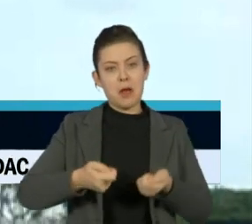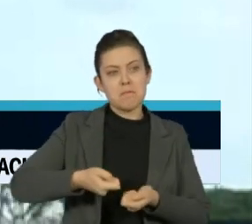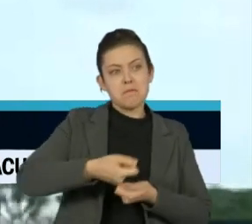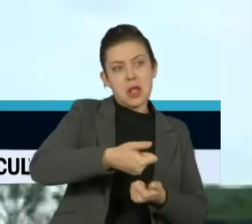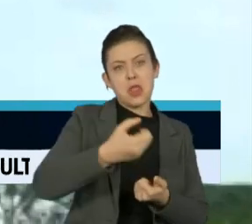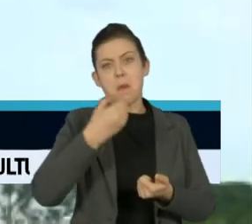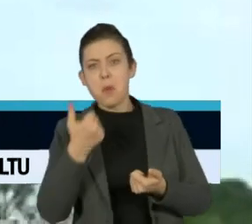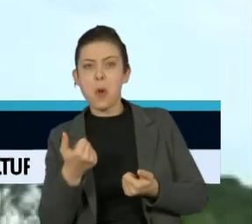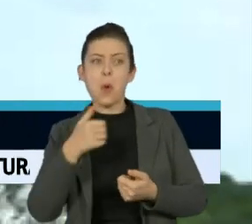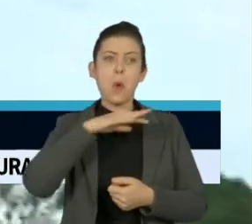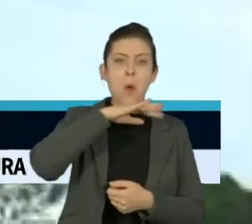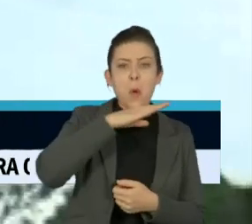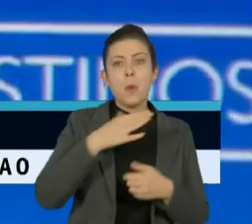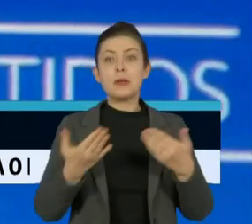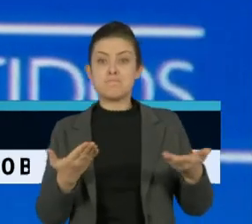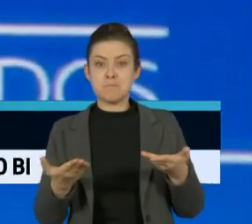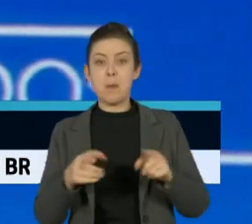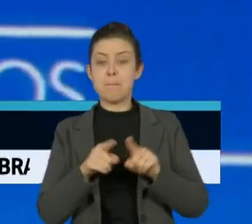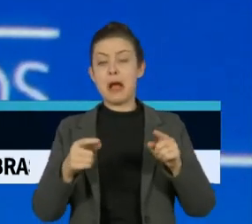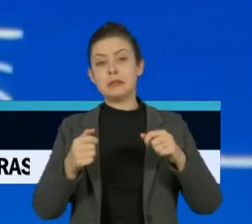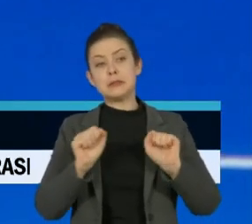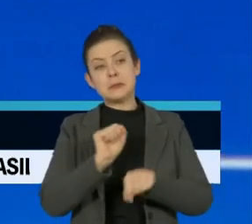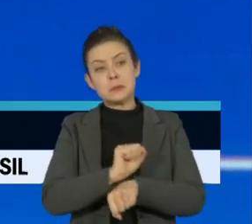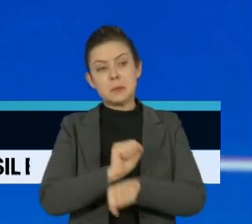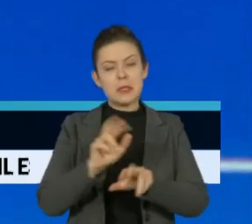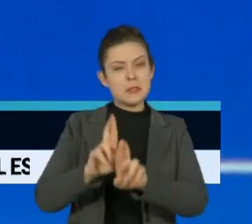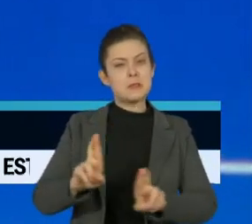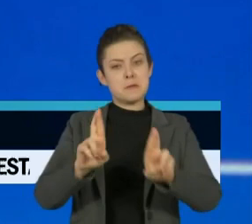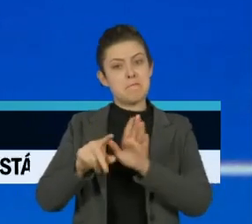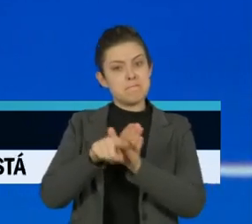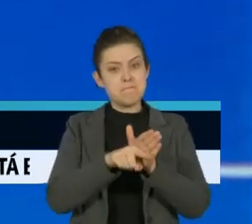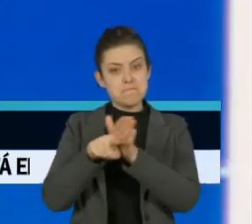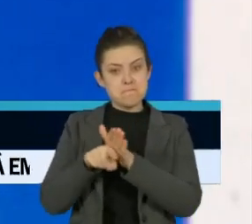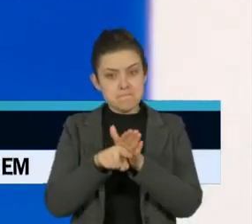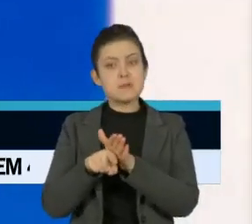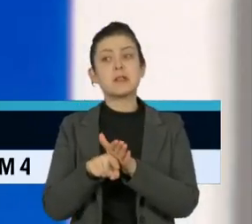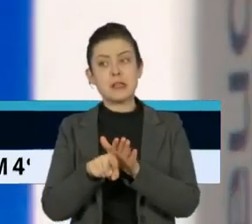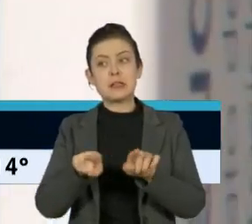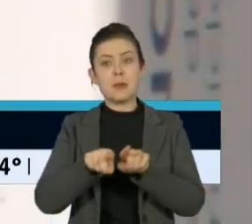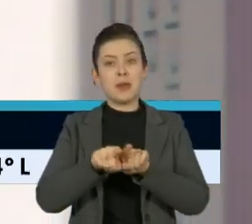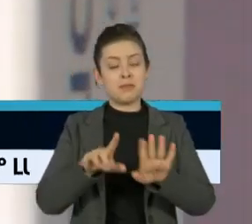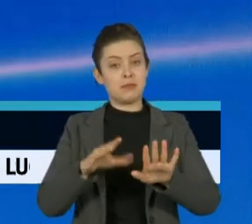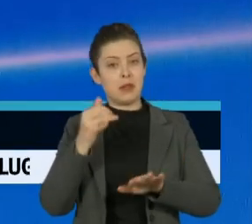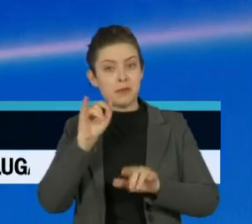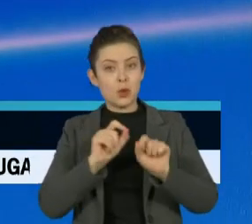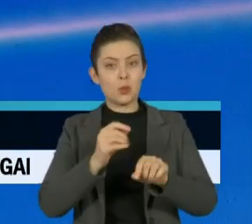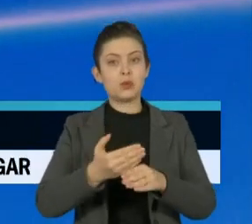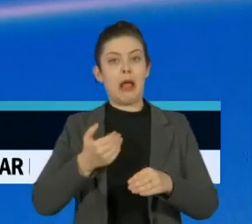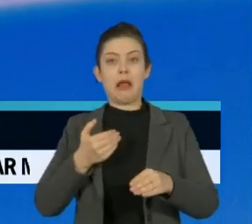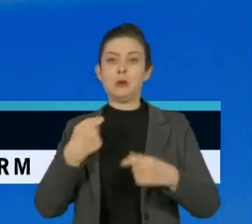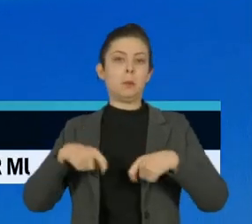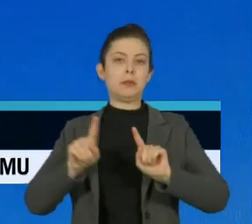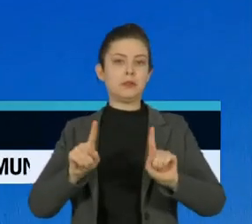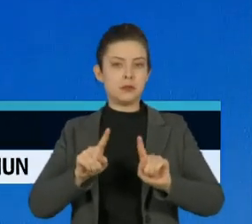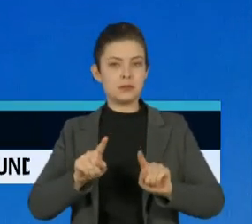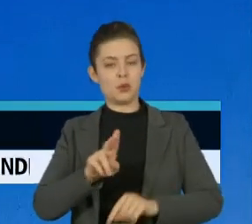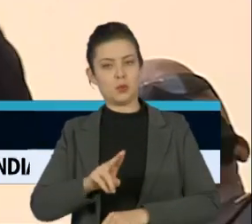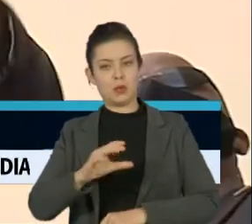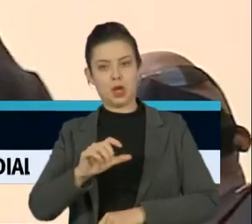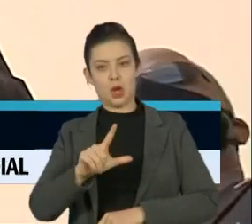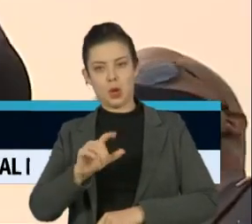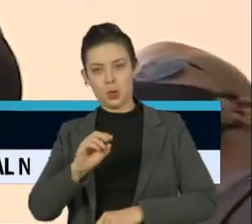Agência Nacional de Vigilância Sanitária, além de avaliar e monitorar o uso precoce. A utilização da cloroquina é